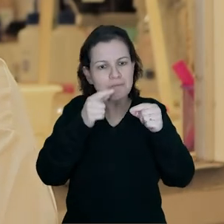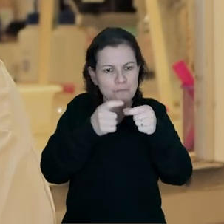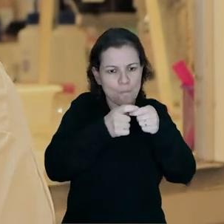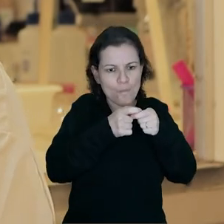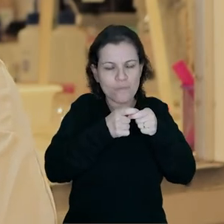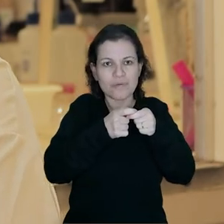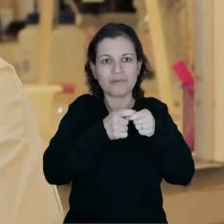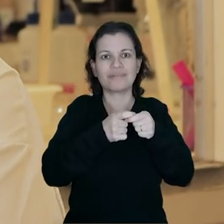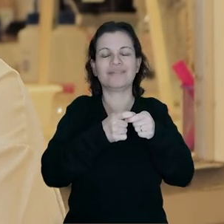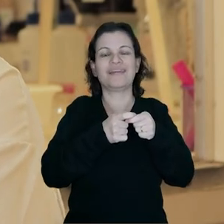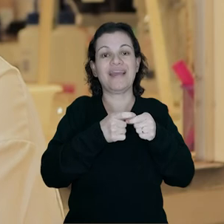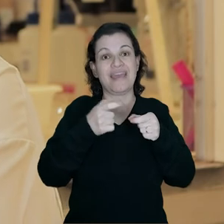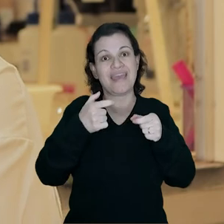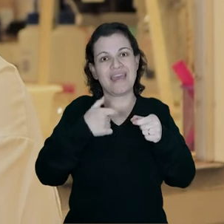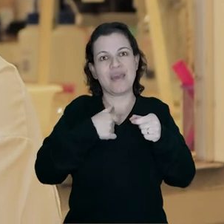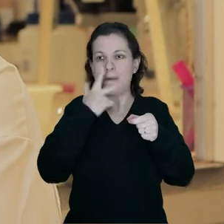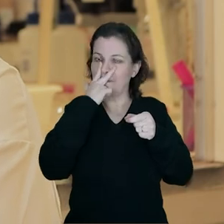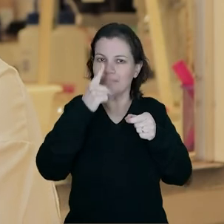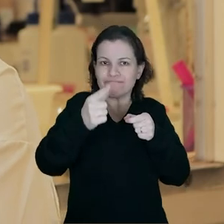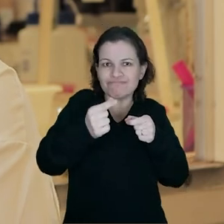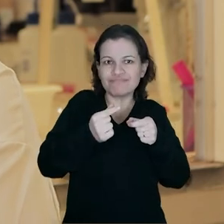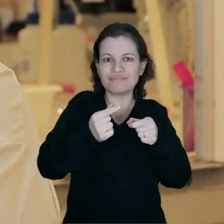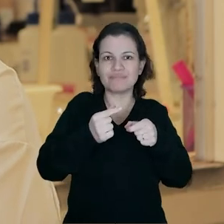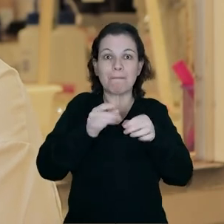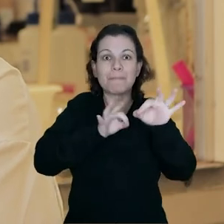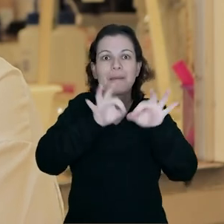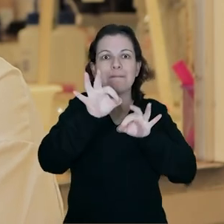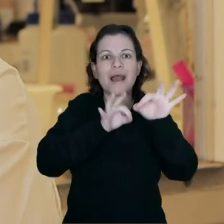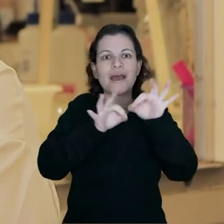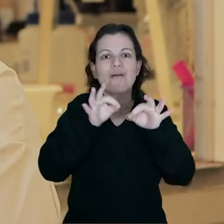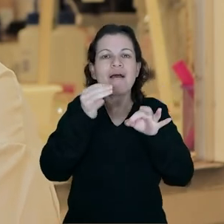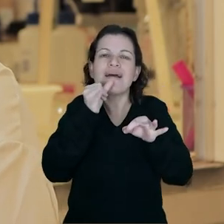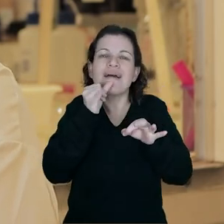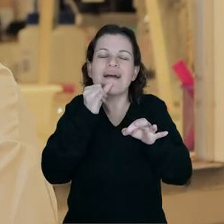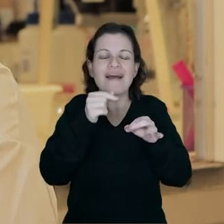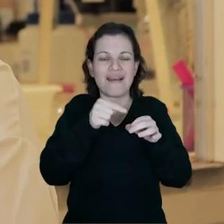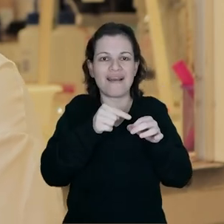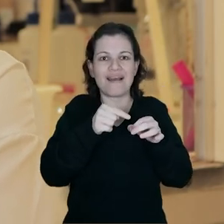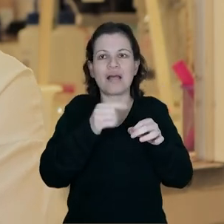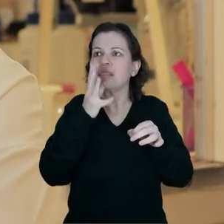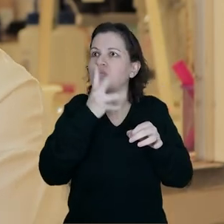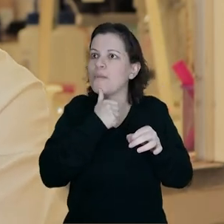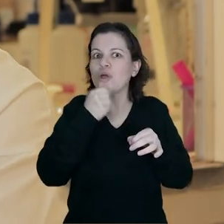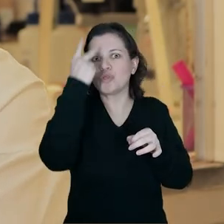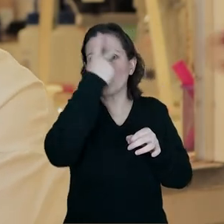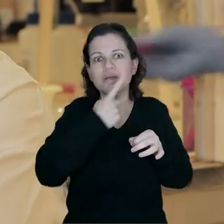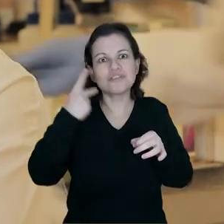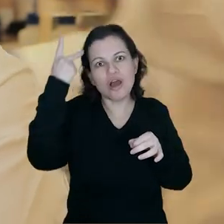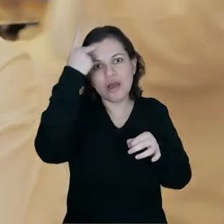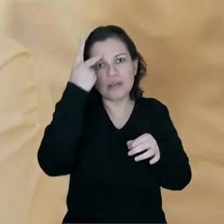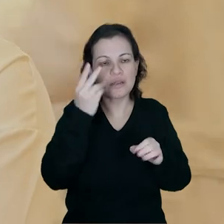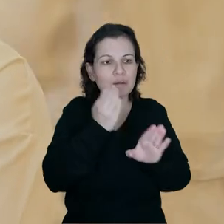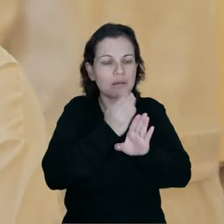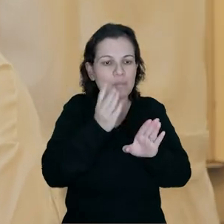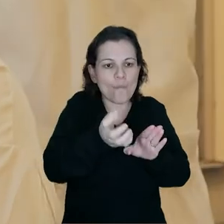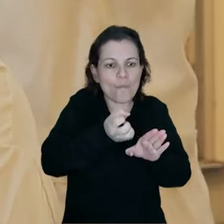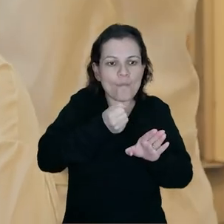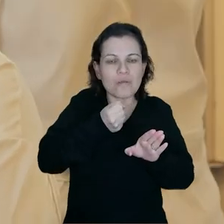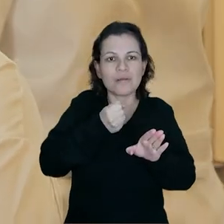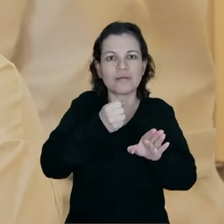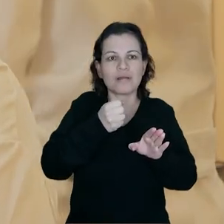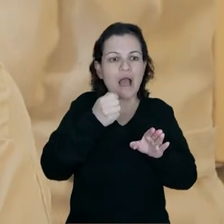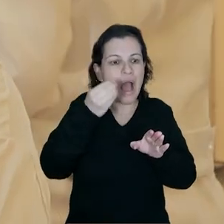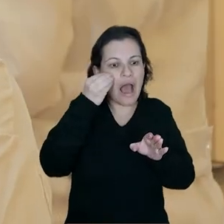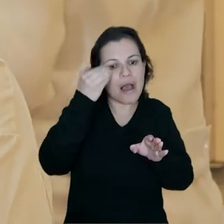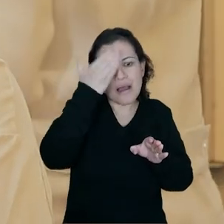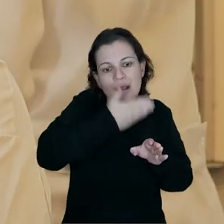concentrá-lo. Então, eu encurto o preparo de amostra. Então, em vez de demorar duas horas para extrair